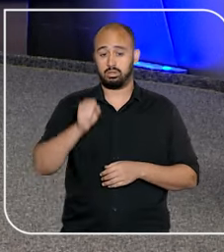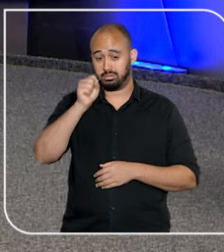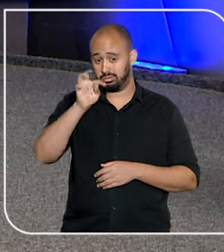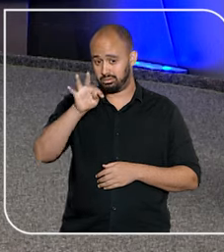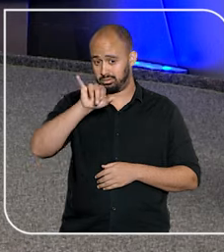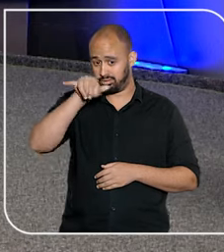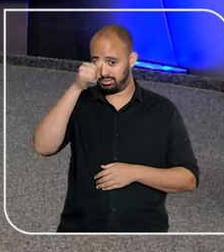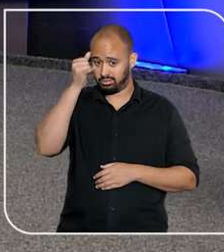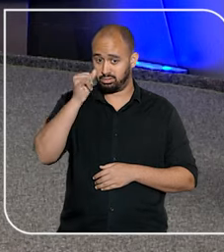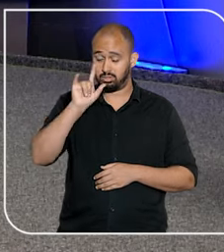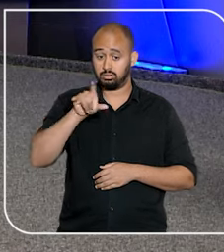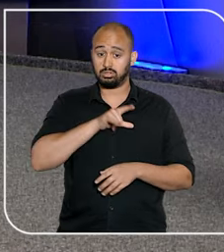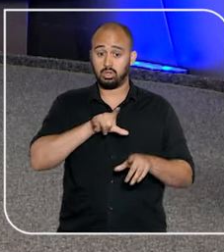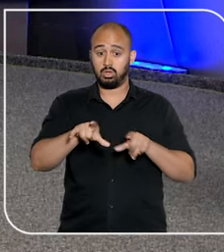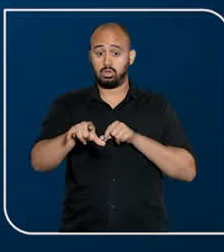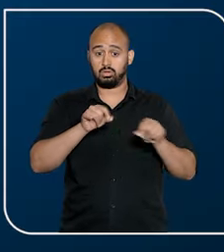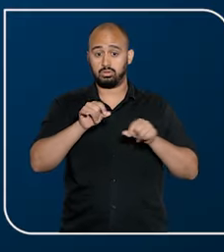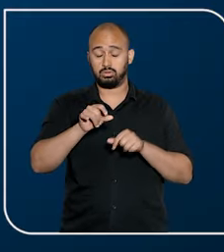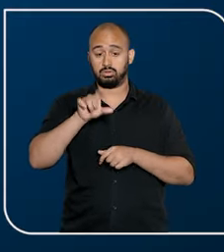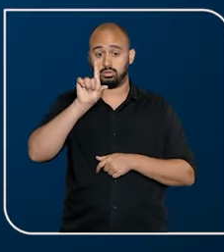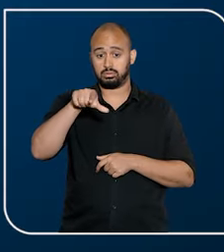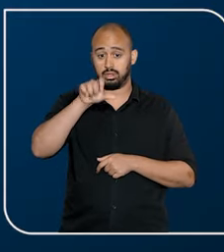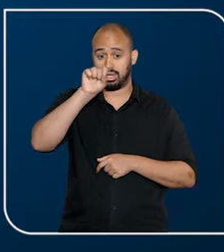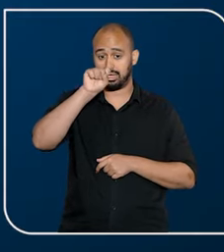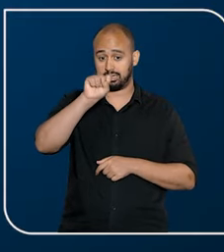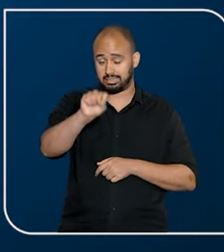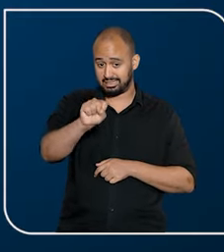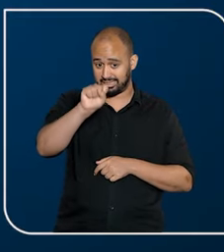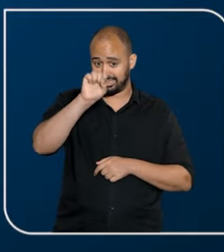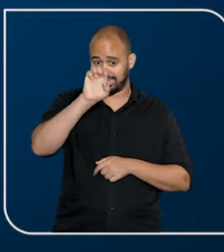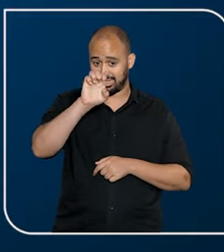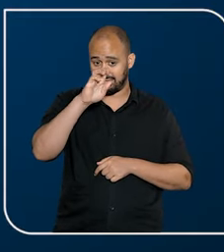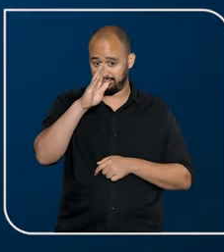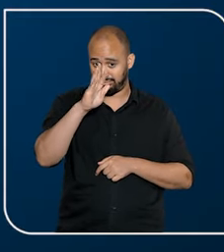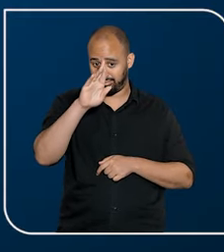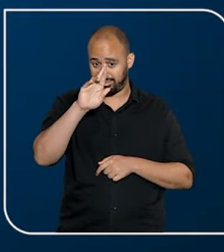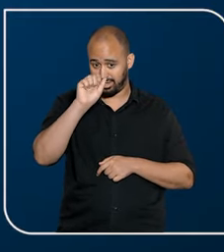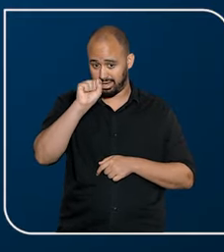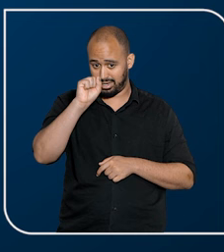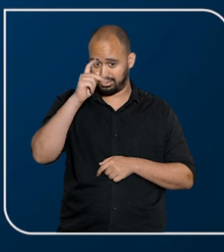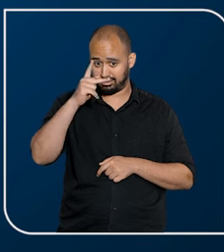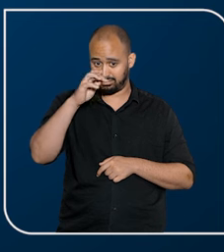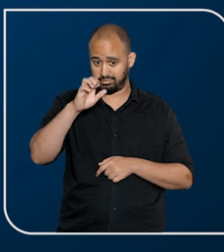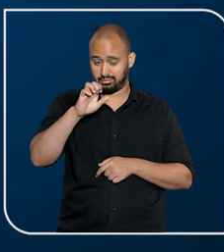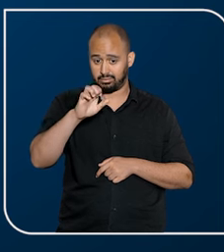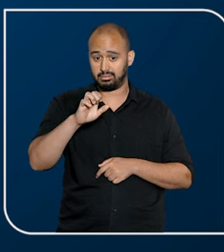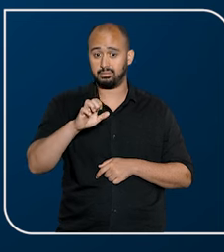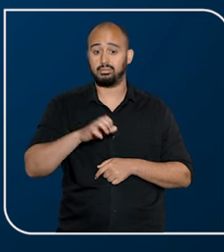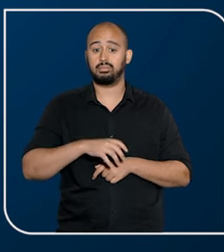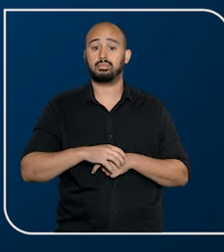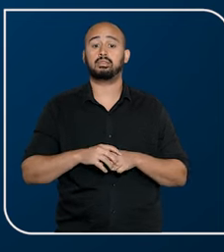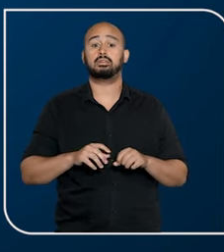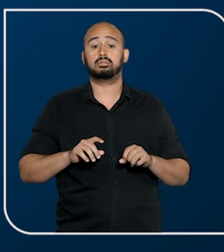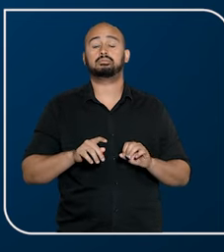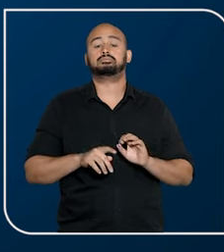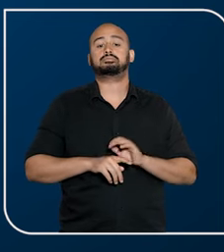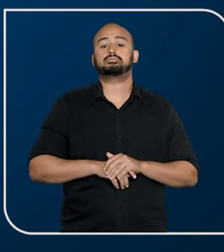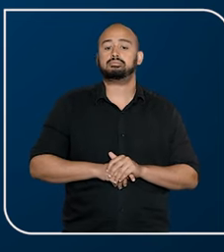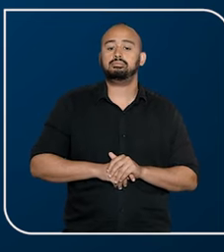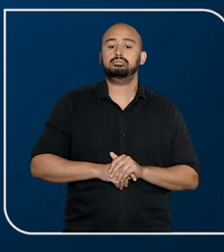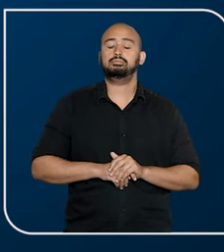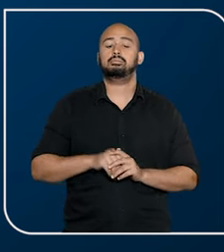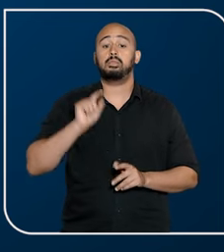O Superior Tribunal de Justiça selecionou o Centro Brasileiro de Pesquisa em avaliação e seleção e de